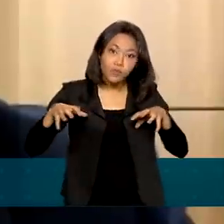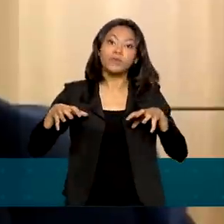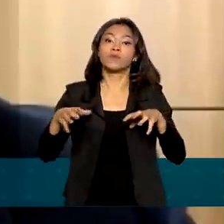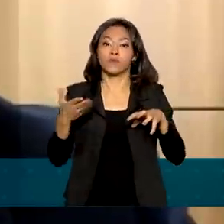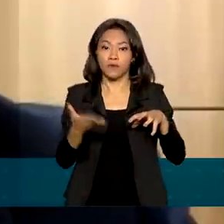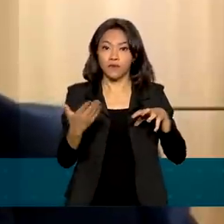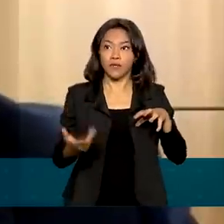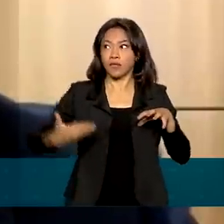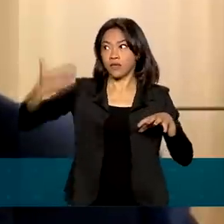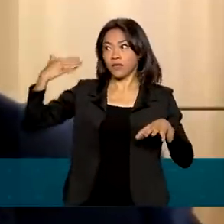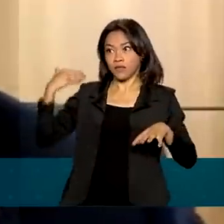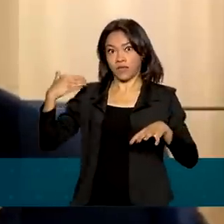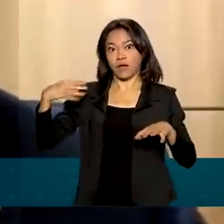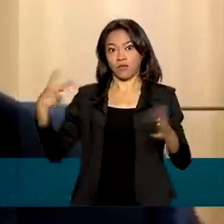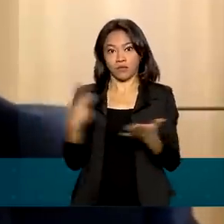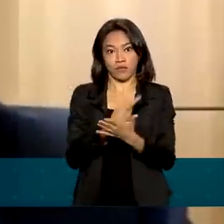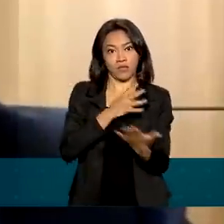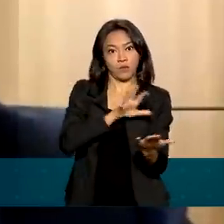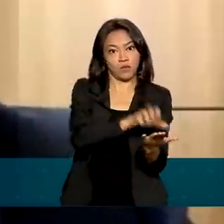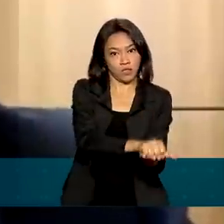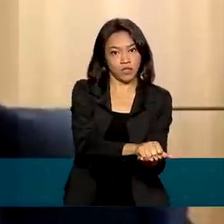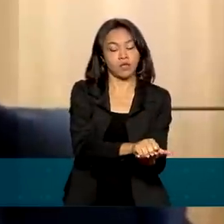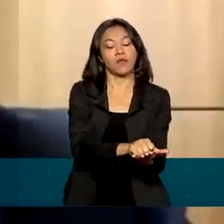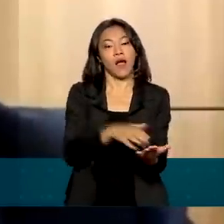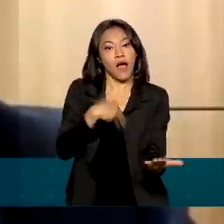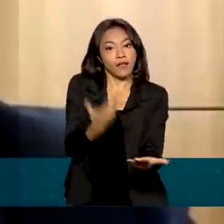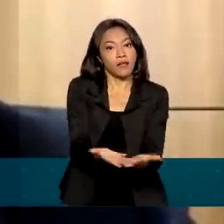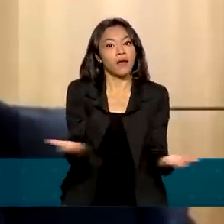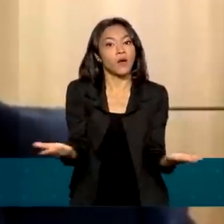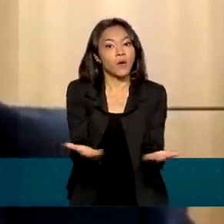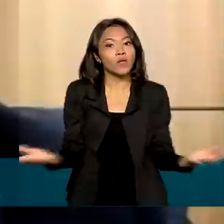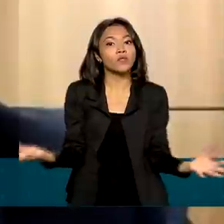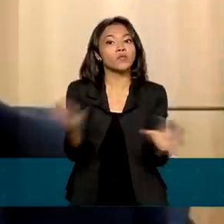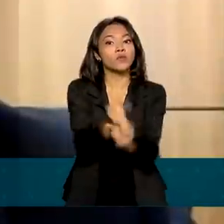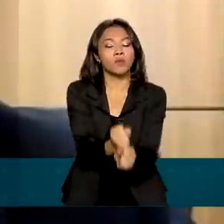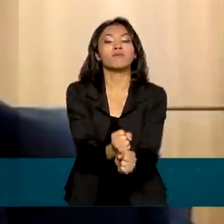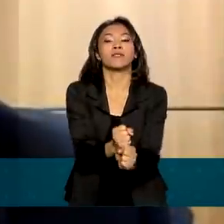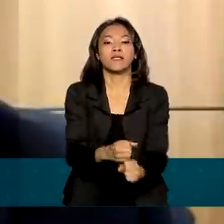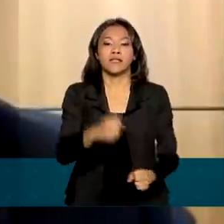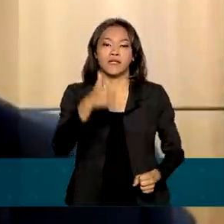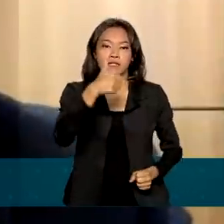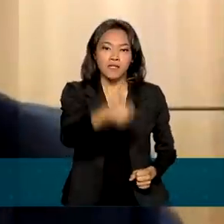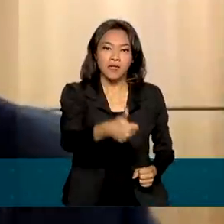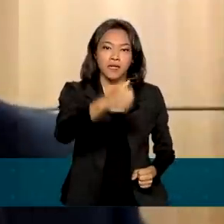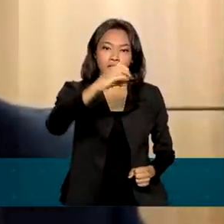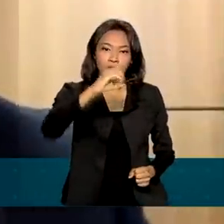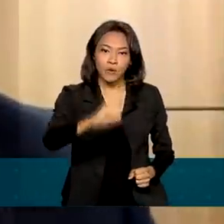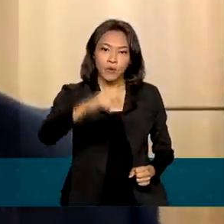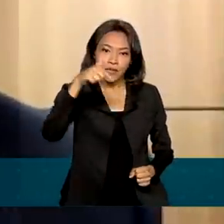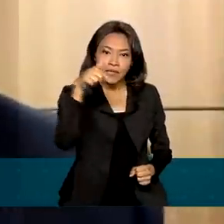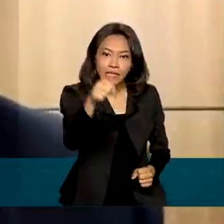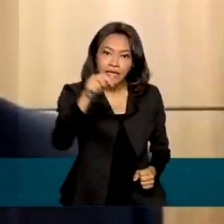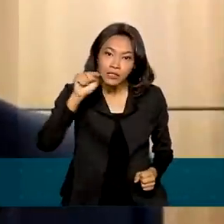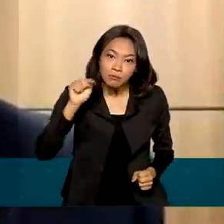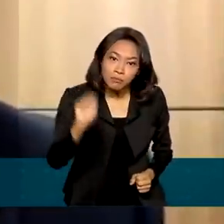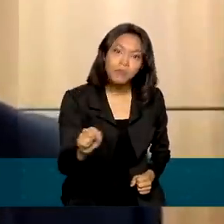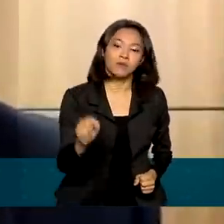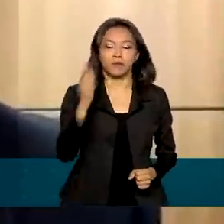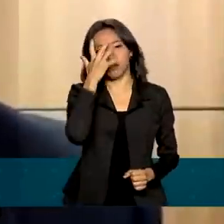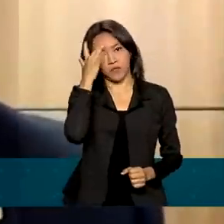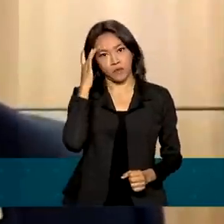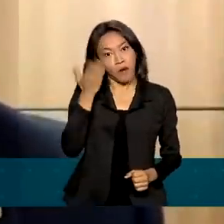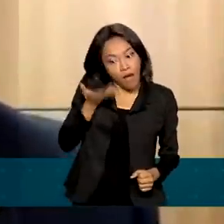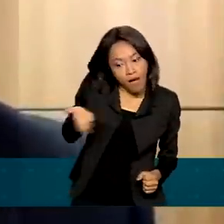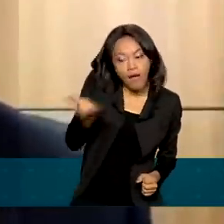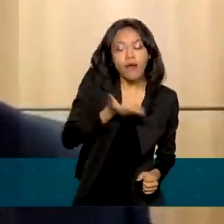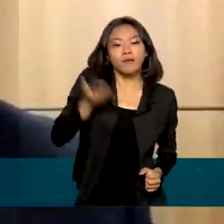registradas nos dois estados até o presente momento totalizam 107 mil trabalhadores. Eles receberão